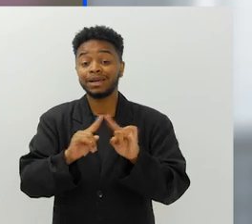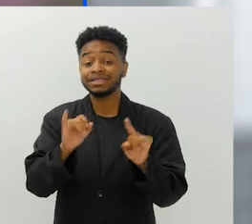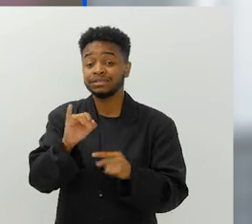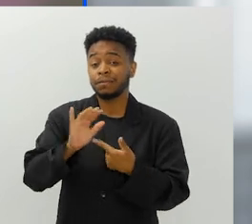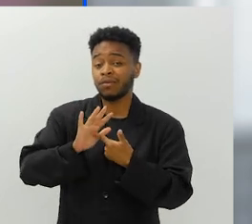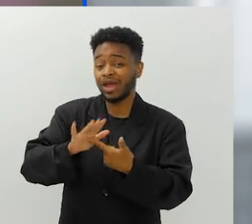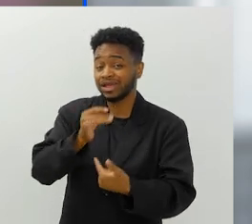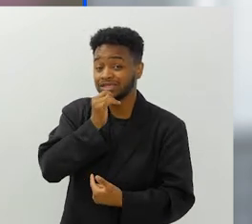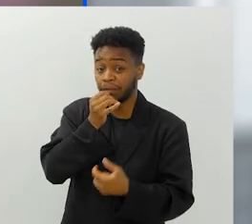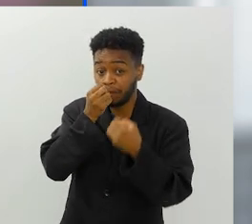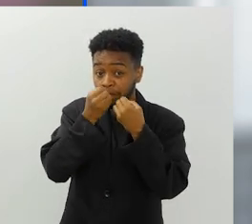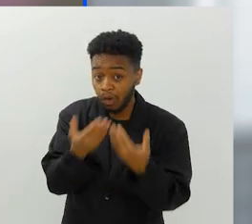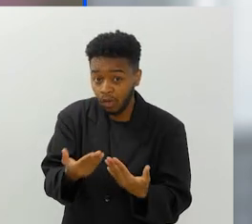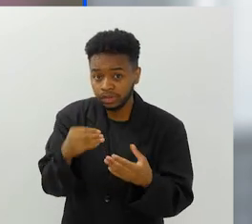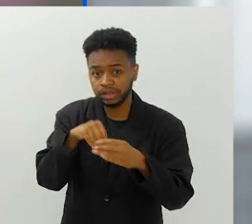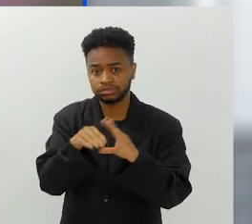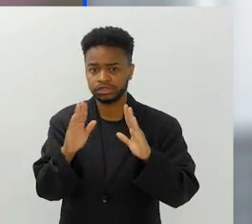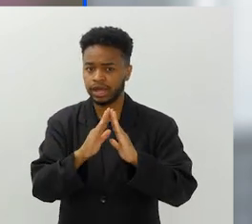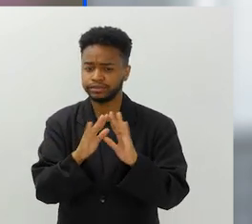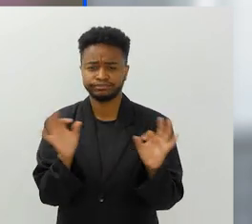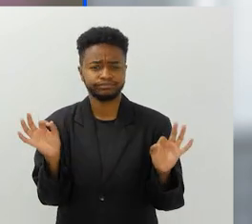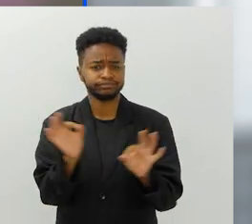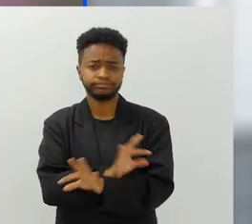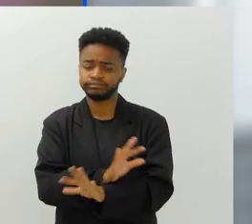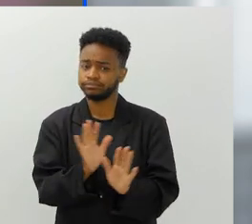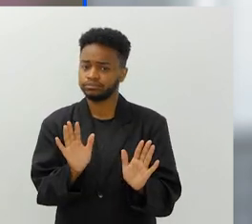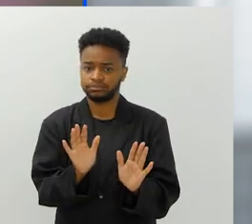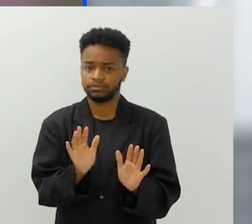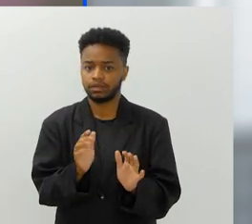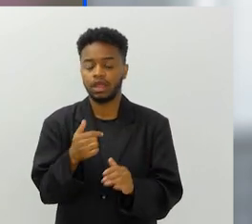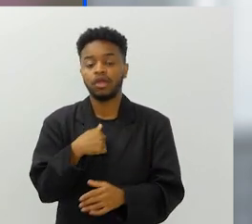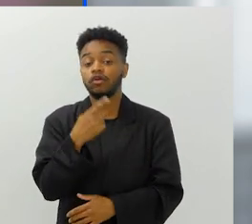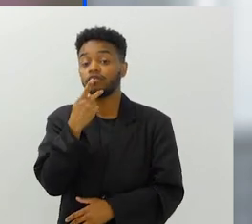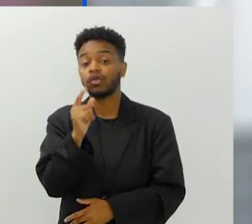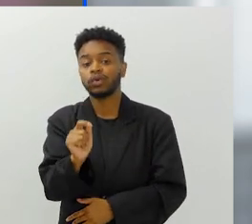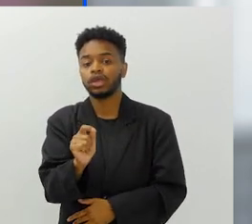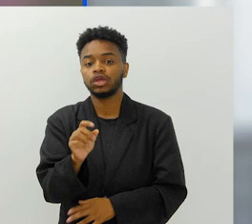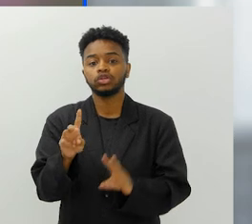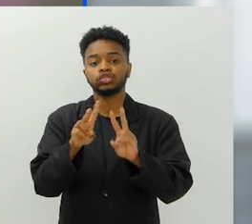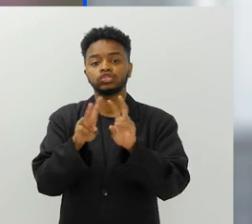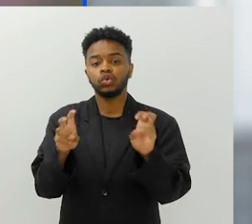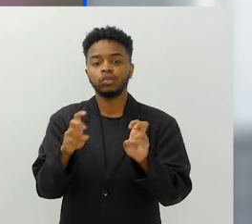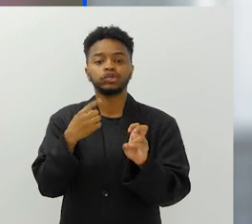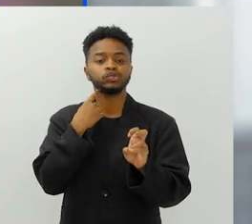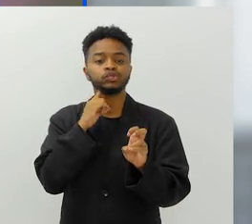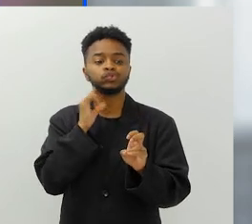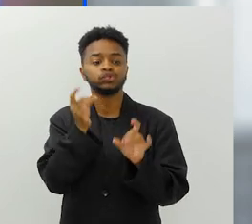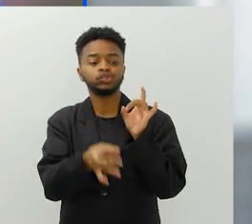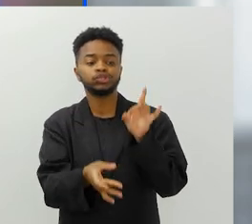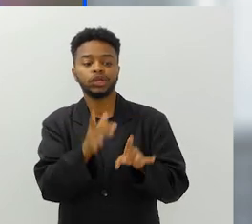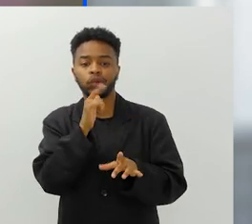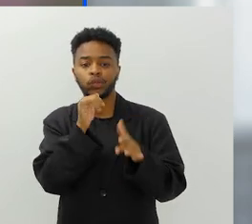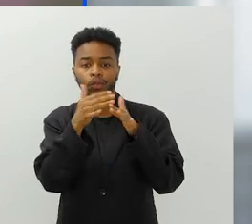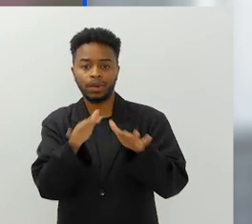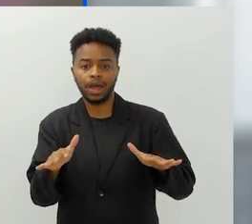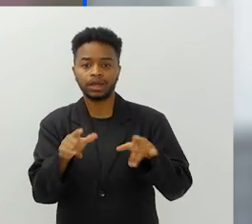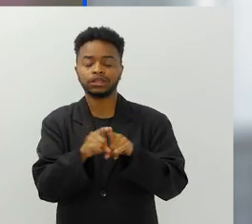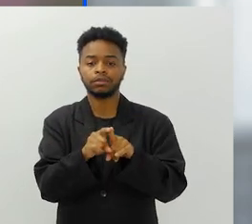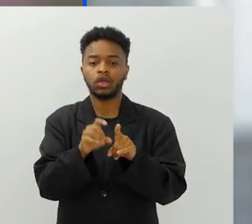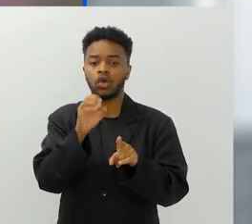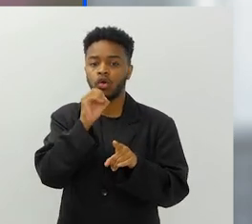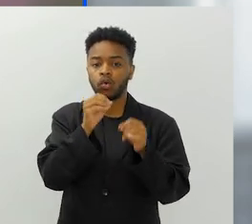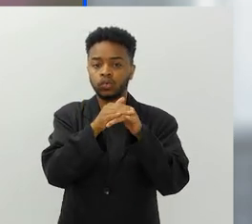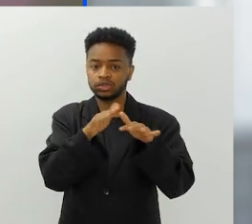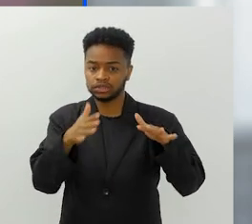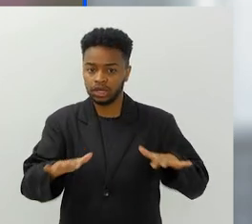Mas os bons exemplos vêm de casa, né? Eu sempre digo que em termos de poluição no mar, nos